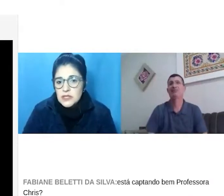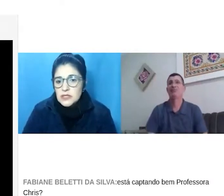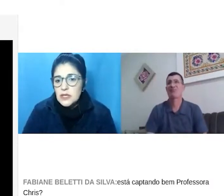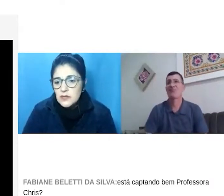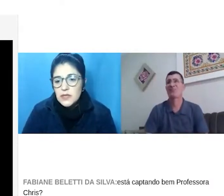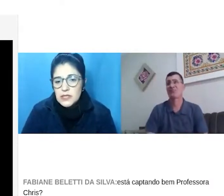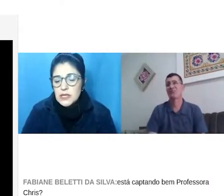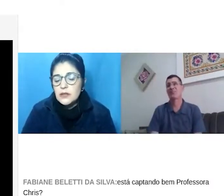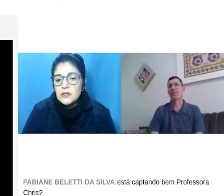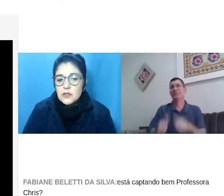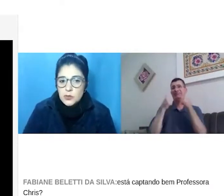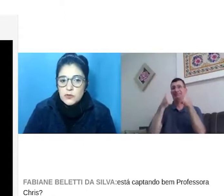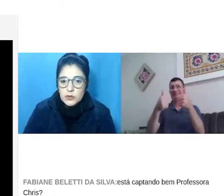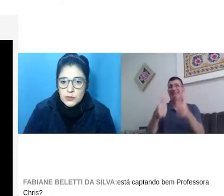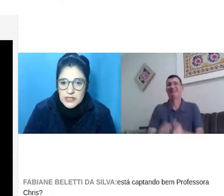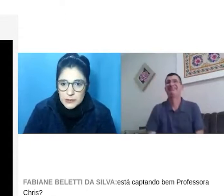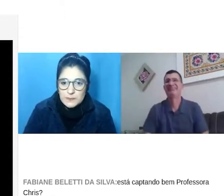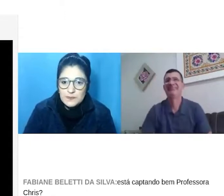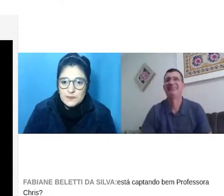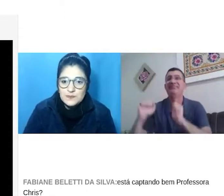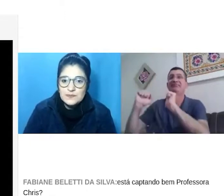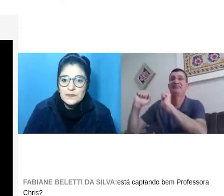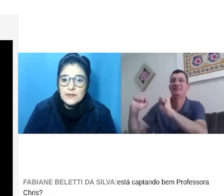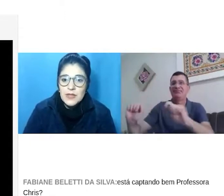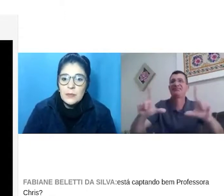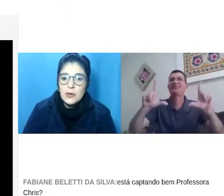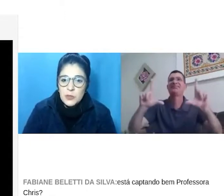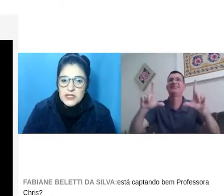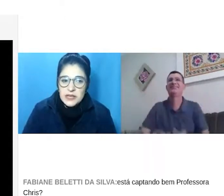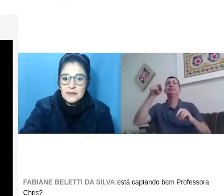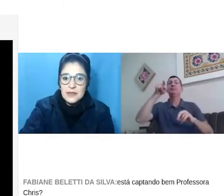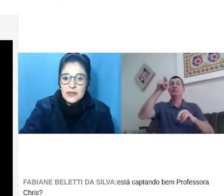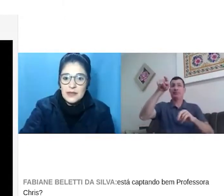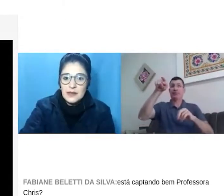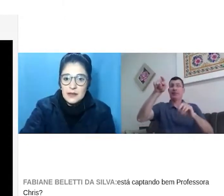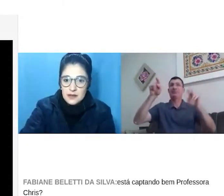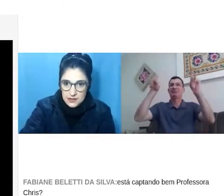precisa ser evidenciado esse tipo de informação. Pode passar.